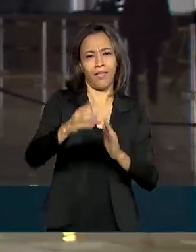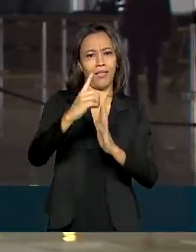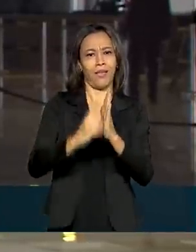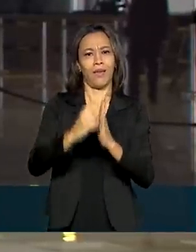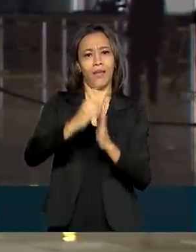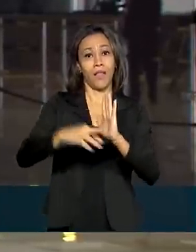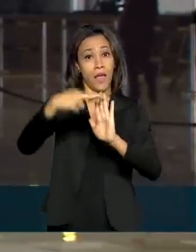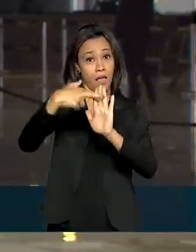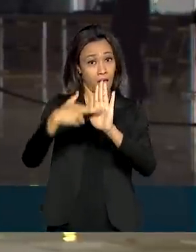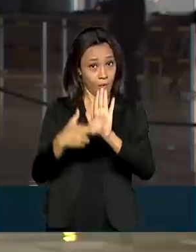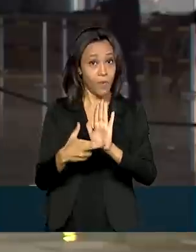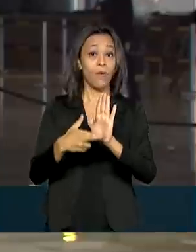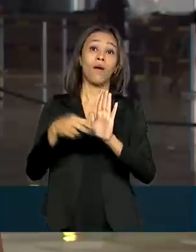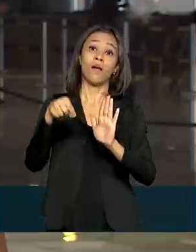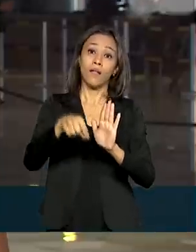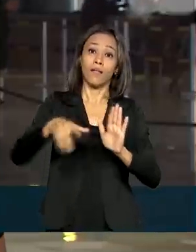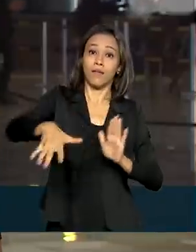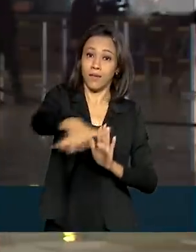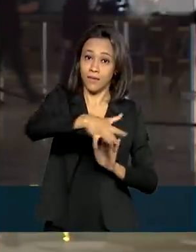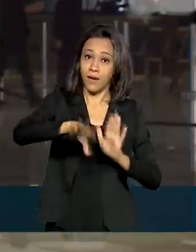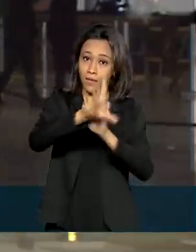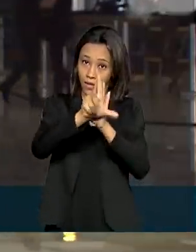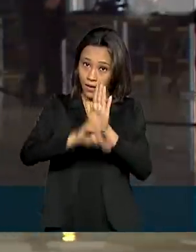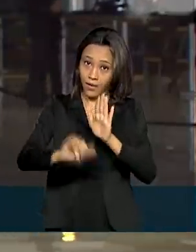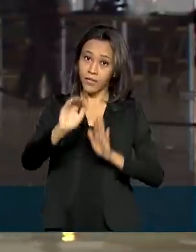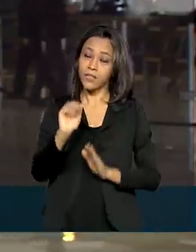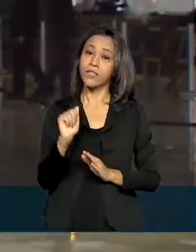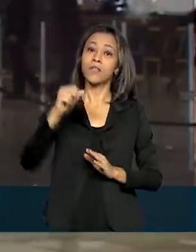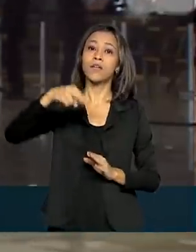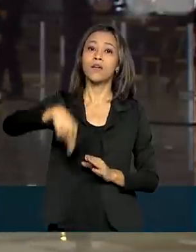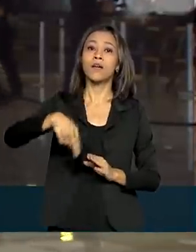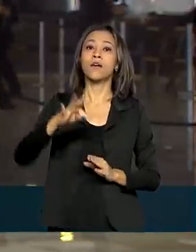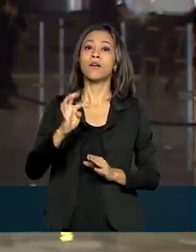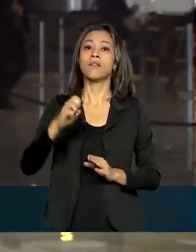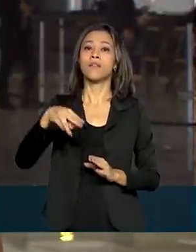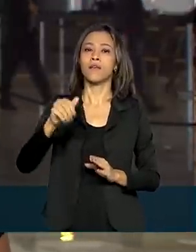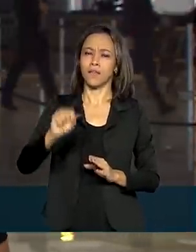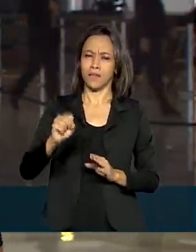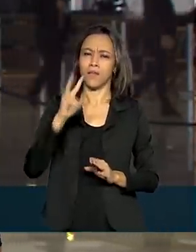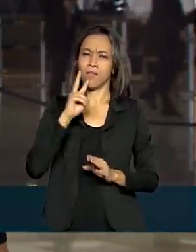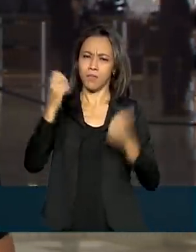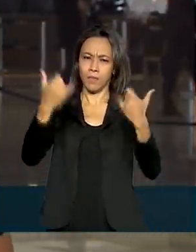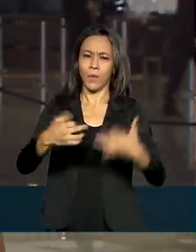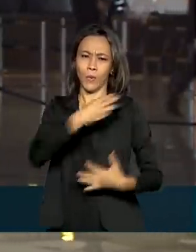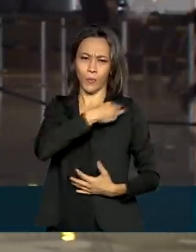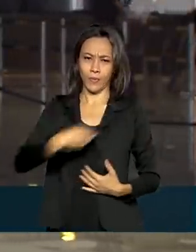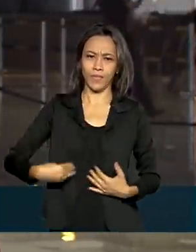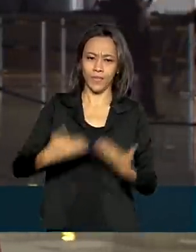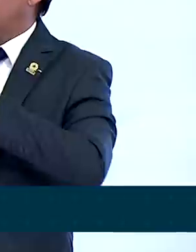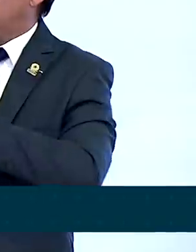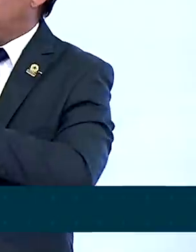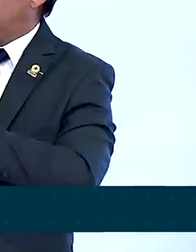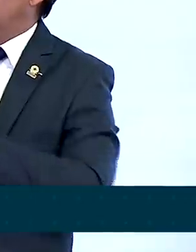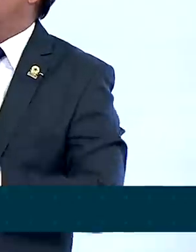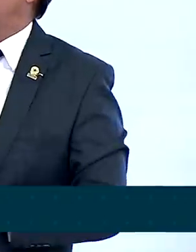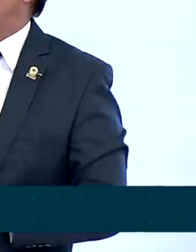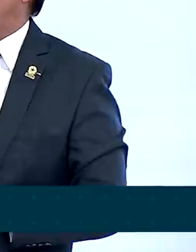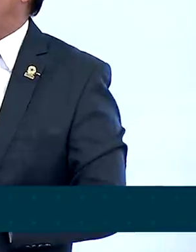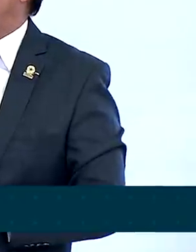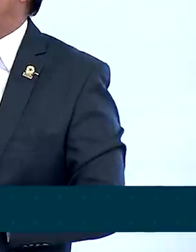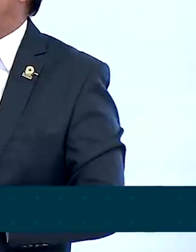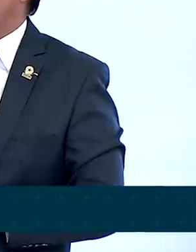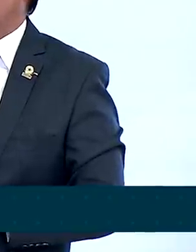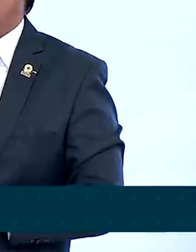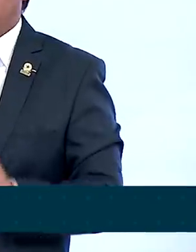regulamentação da Lei de Antenas. O ministro das Comunicações, Fábio Faria, falou sobre isso. Veja aí. Esse decreto é um